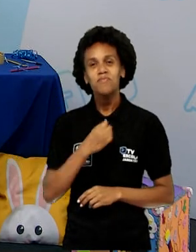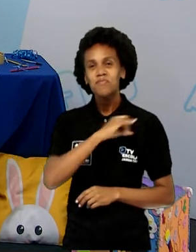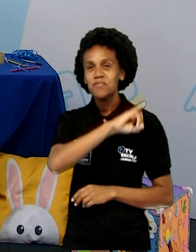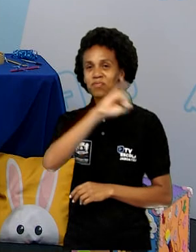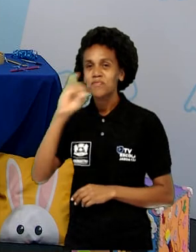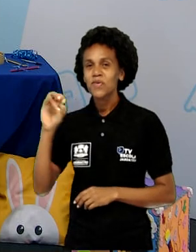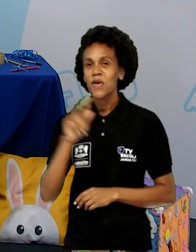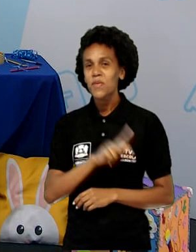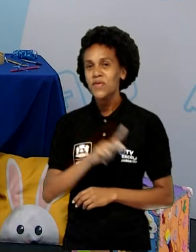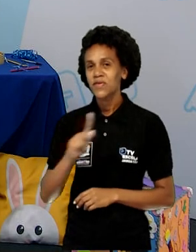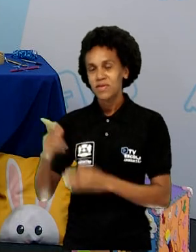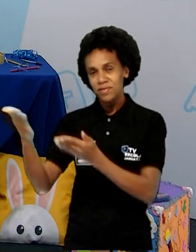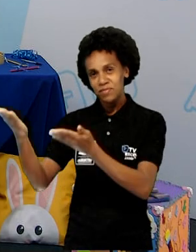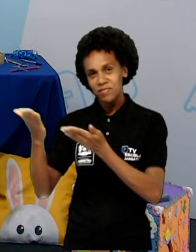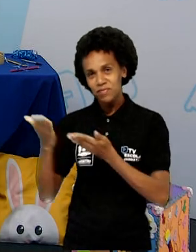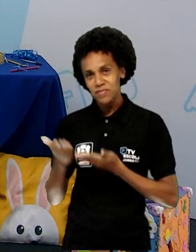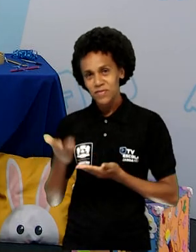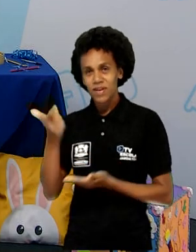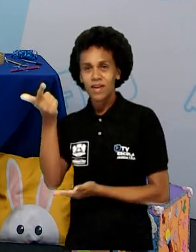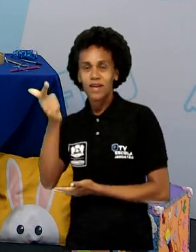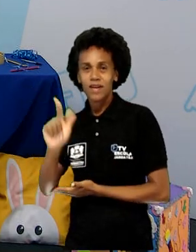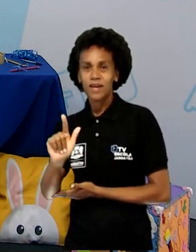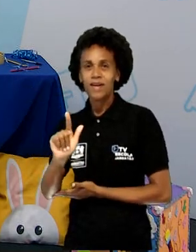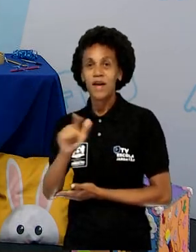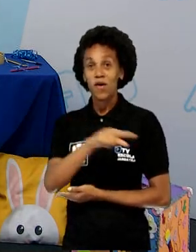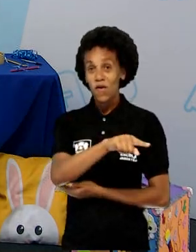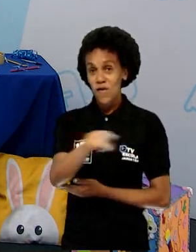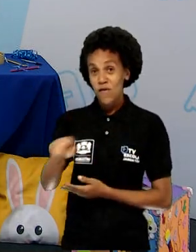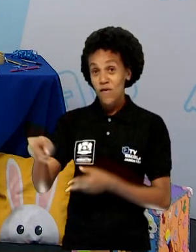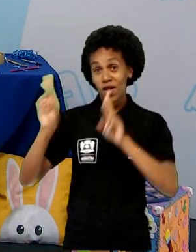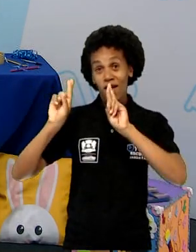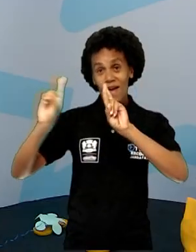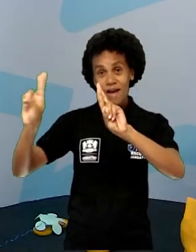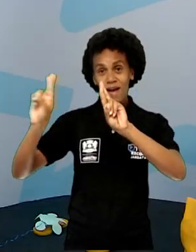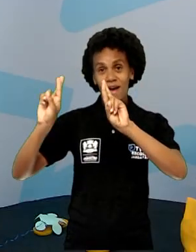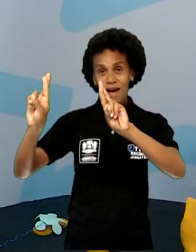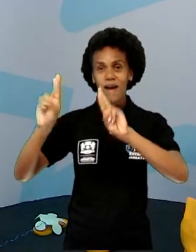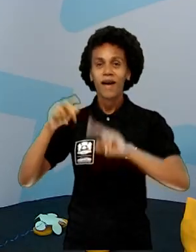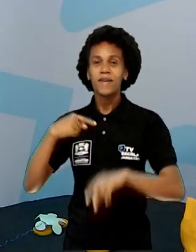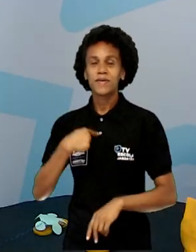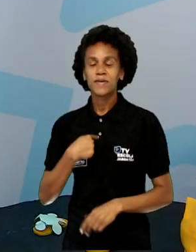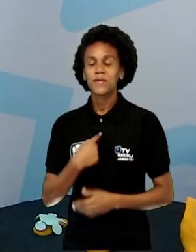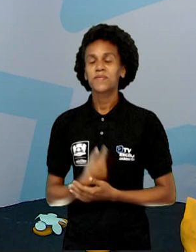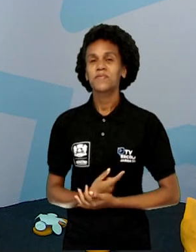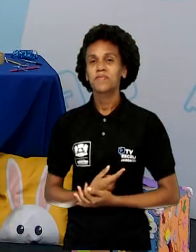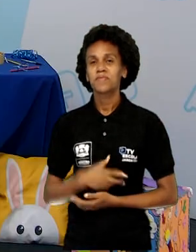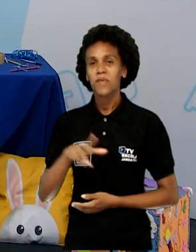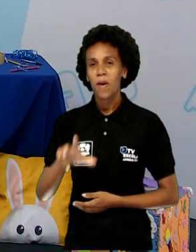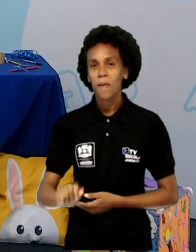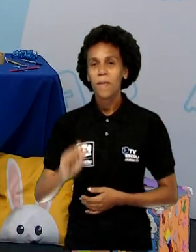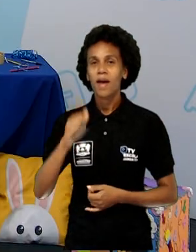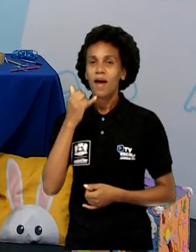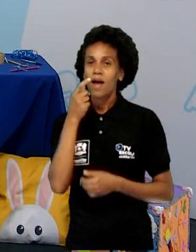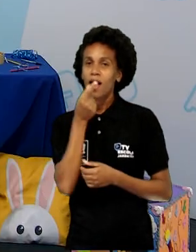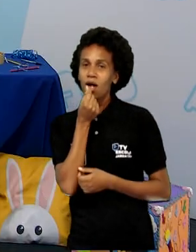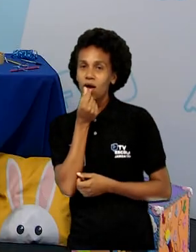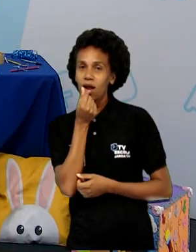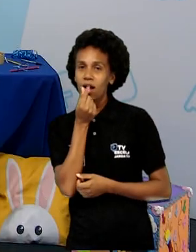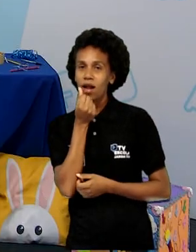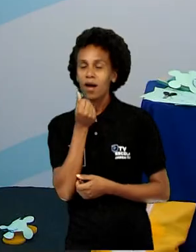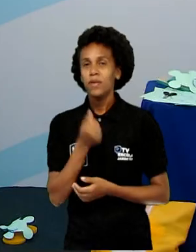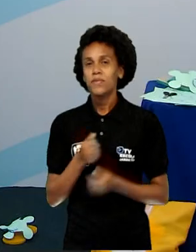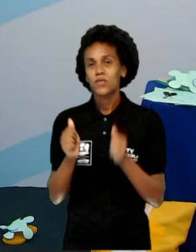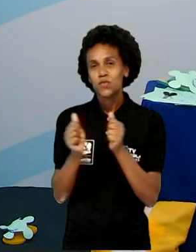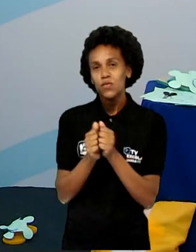E vamos lá. Torçam por mim. Vou pegar aqui o lápis juntamente com a professora Andresa. E nós vamos